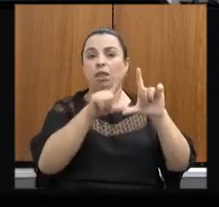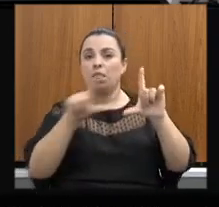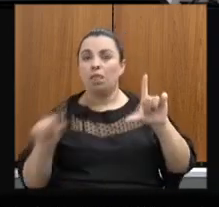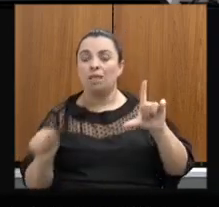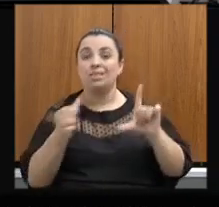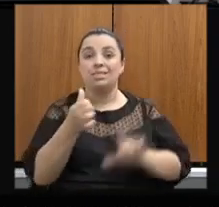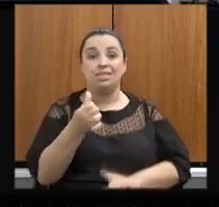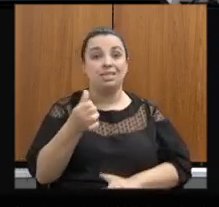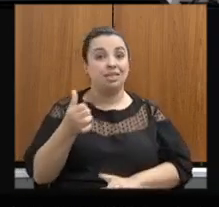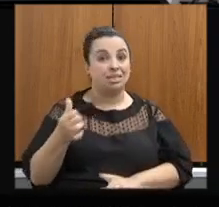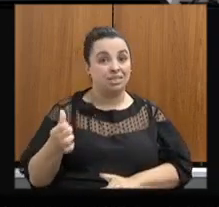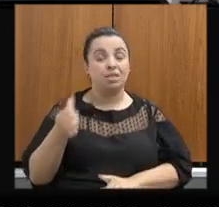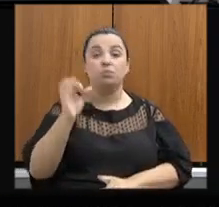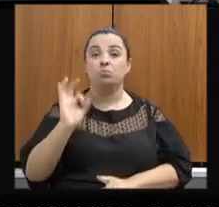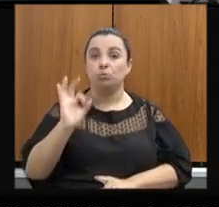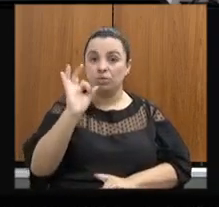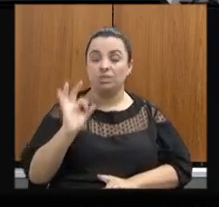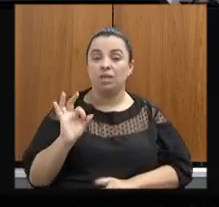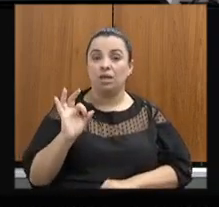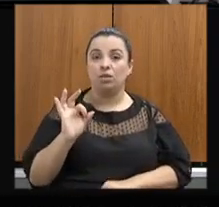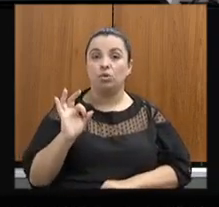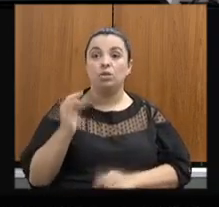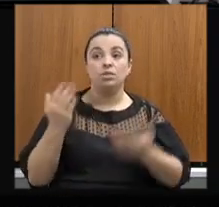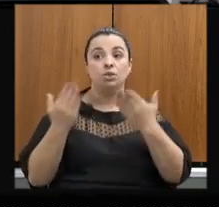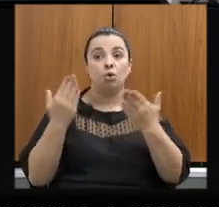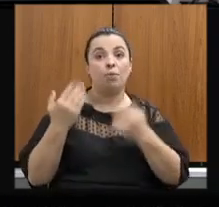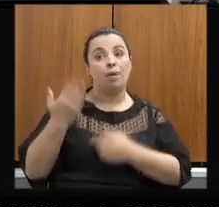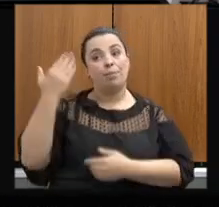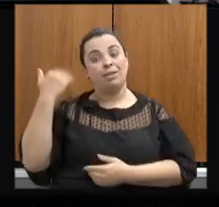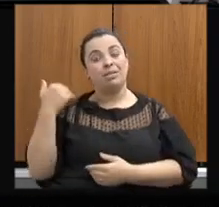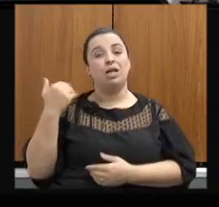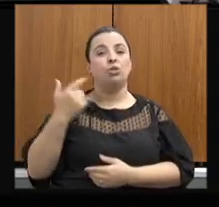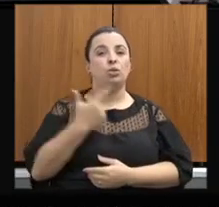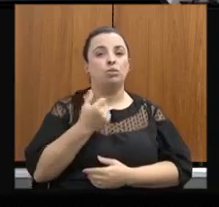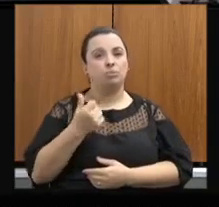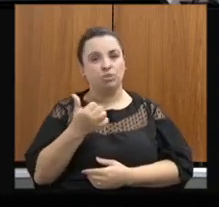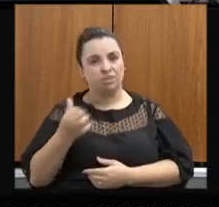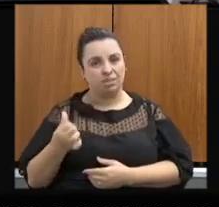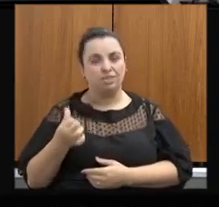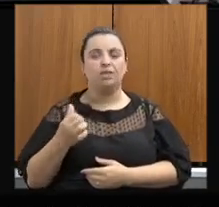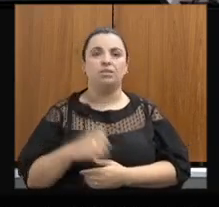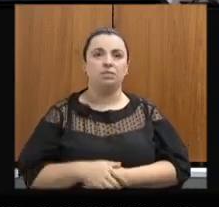% do passivo, se comparado com o ano de 2016. Por favor.